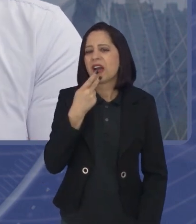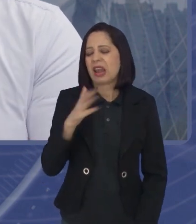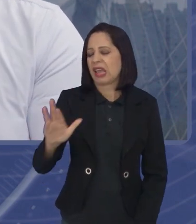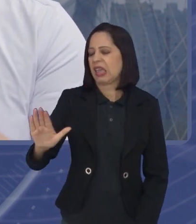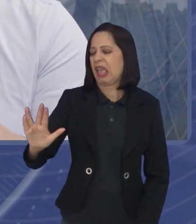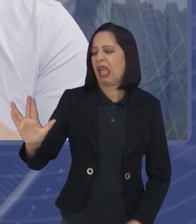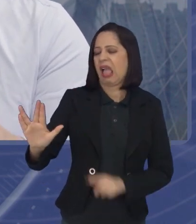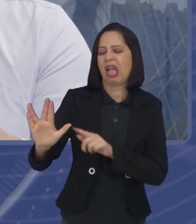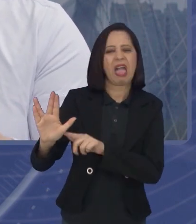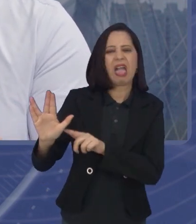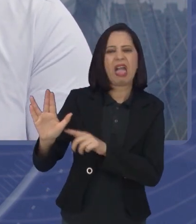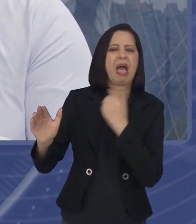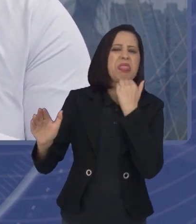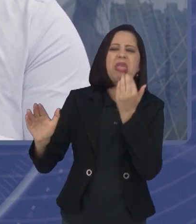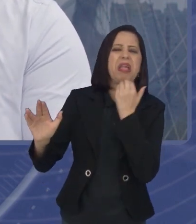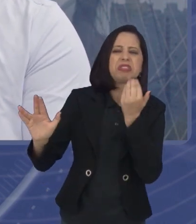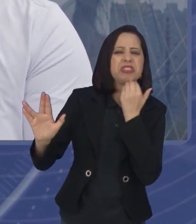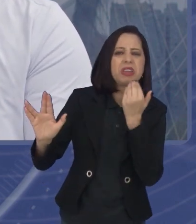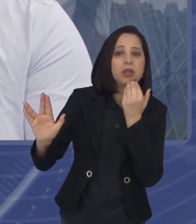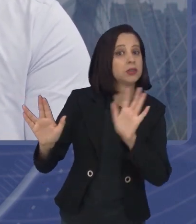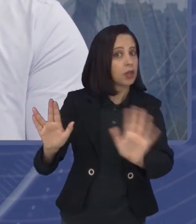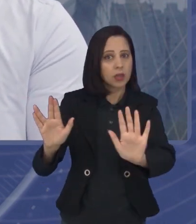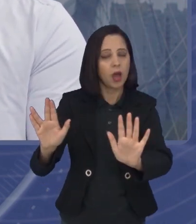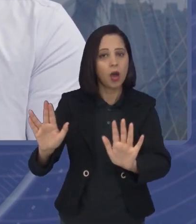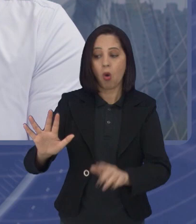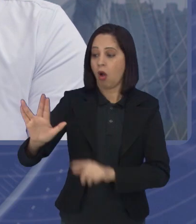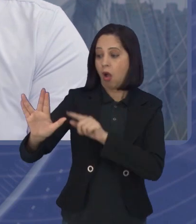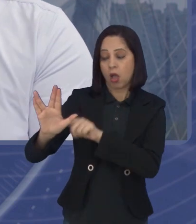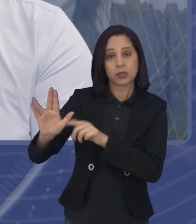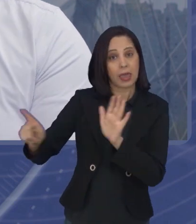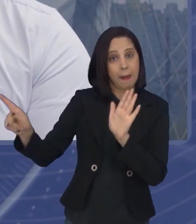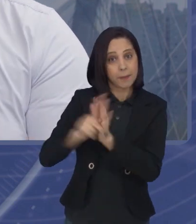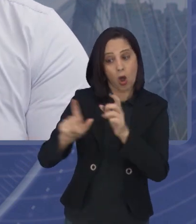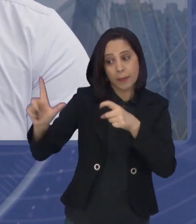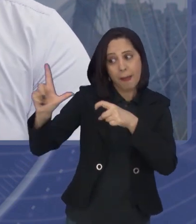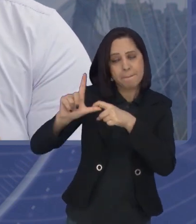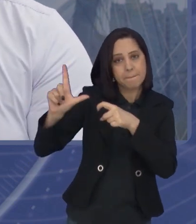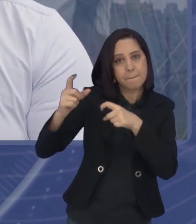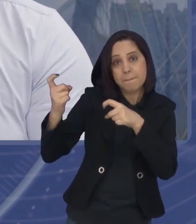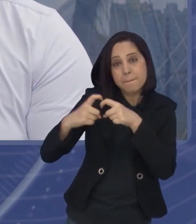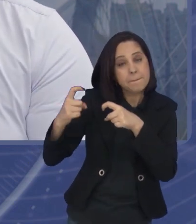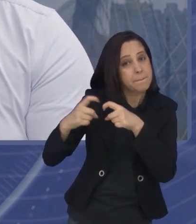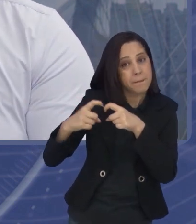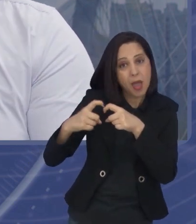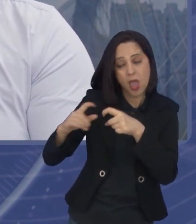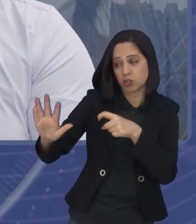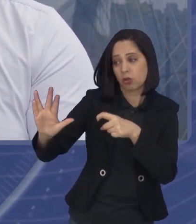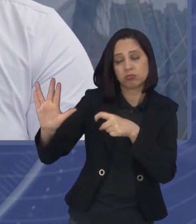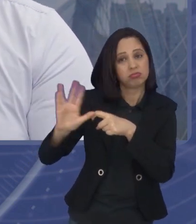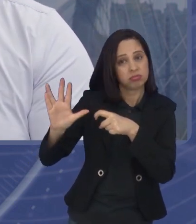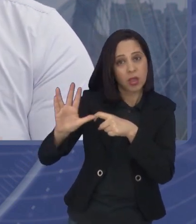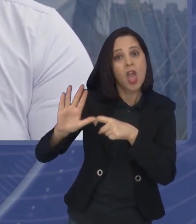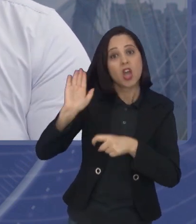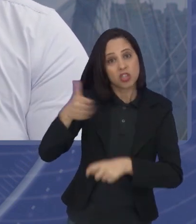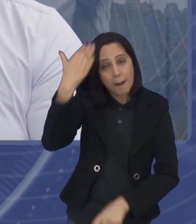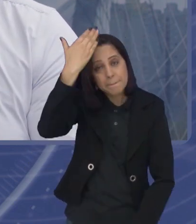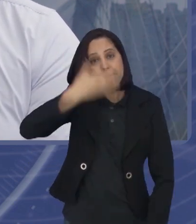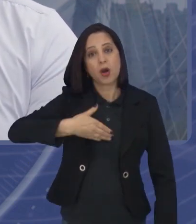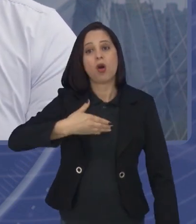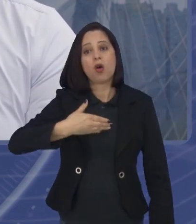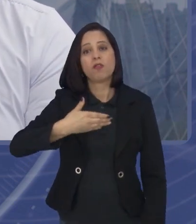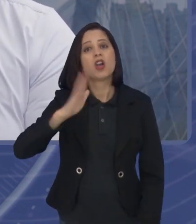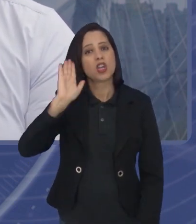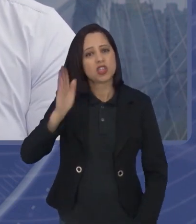funciona. Nós estamos falando de cannabis medicinal, de algo medicinal daquilo que está sendo comprovado cientificamente. E já temos vários